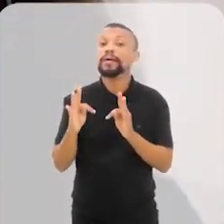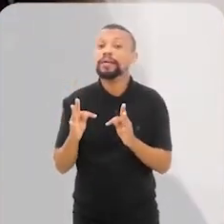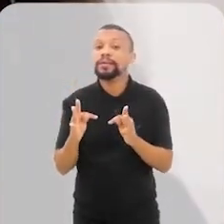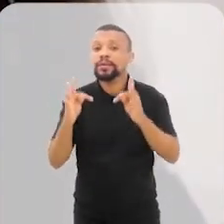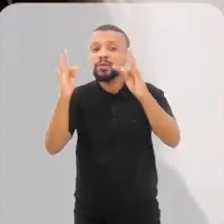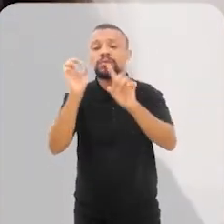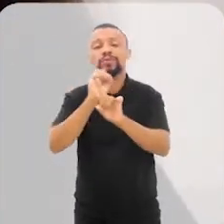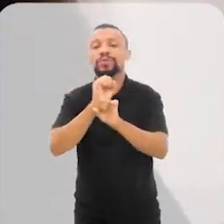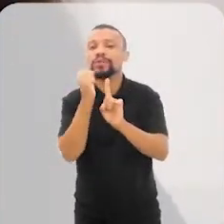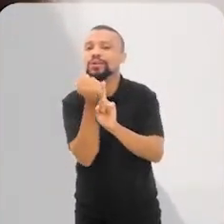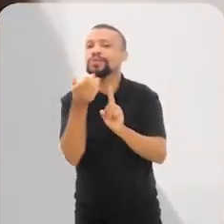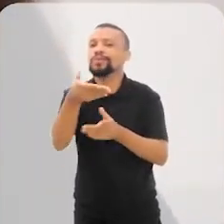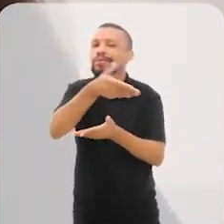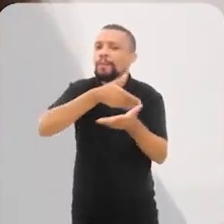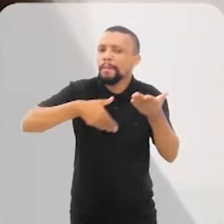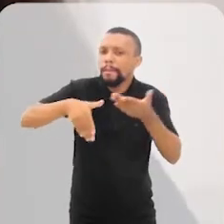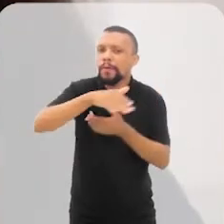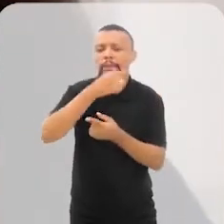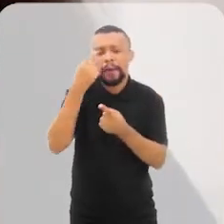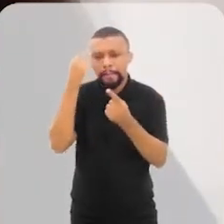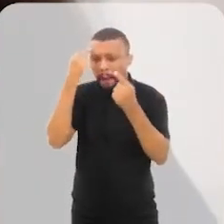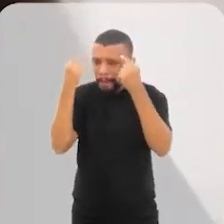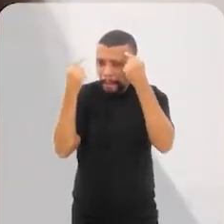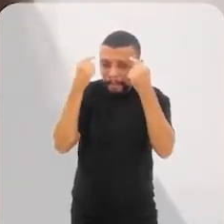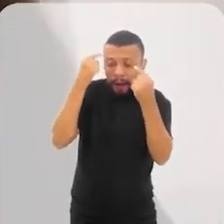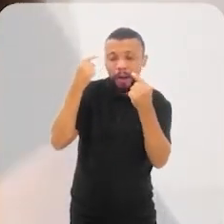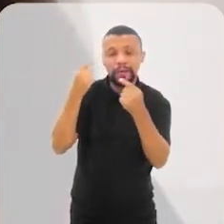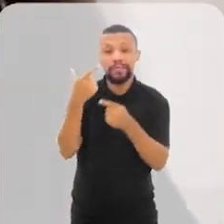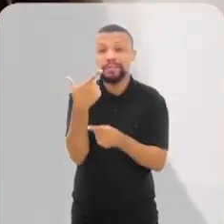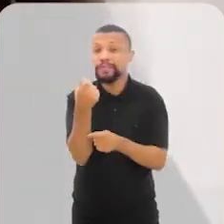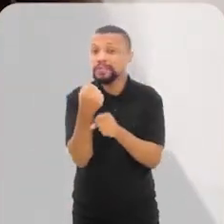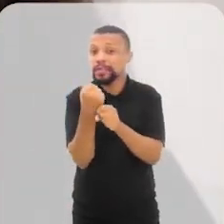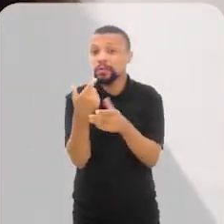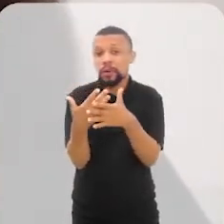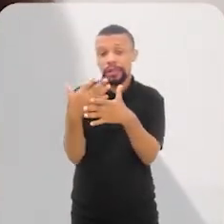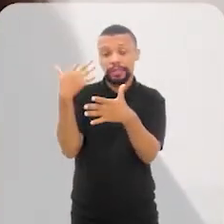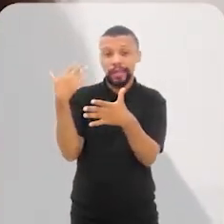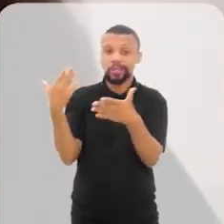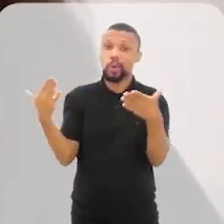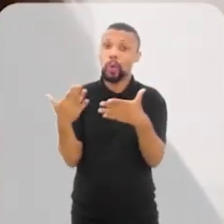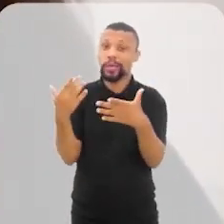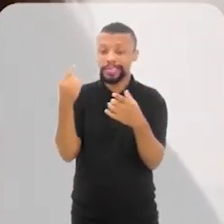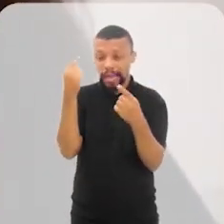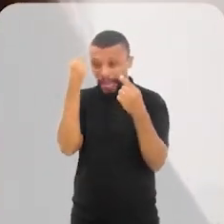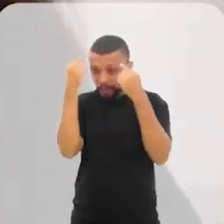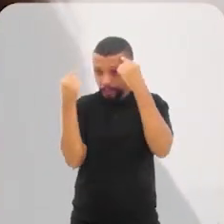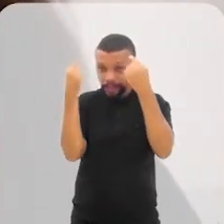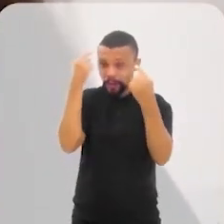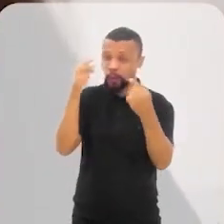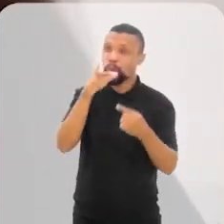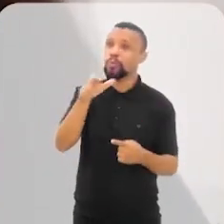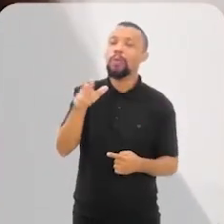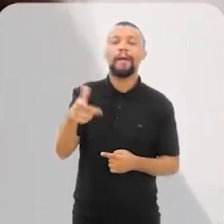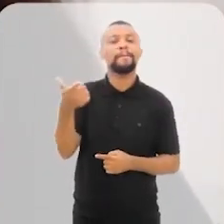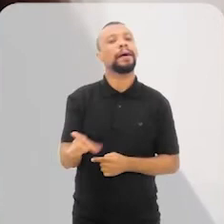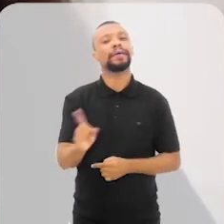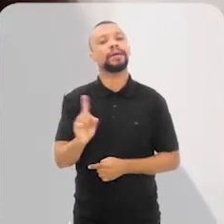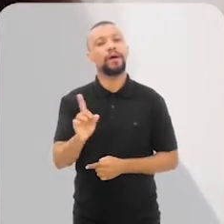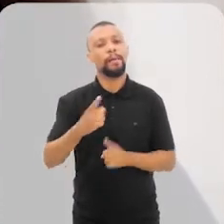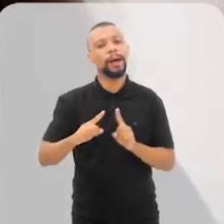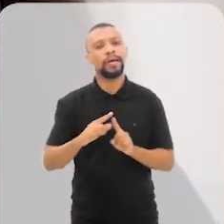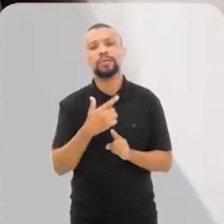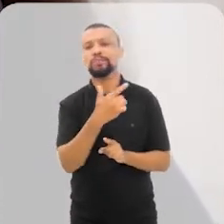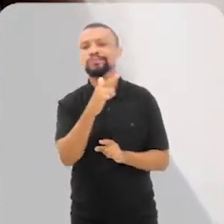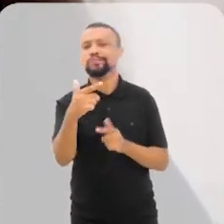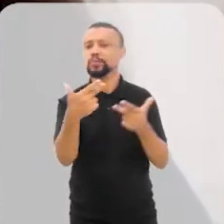como uma tecnologia social e uma inovação social que aconteceu há 20 anos atrás, que hoje já não mais inovador, mas outras coisas também